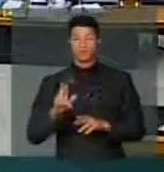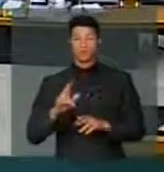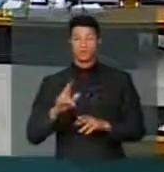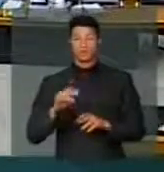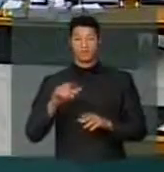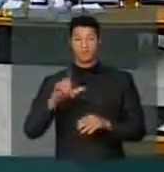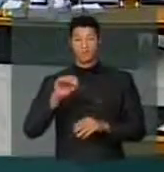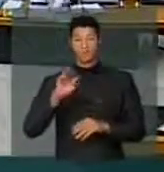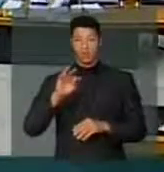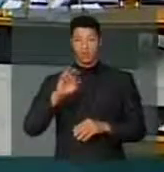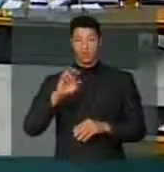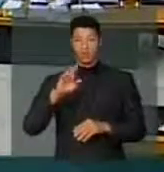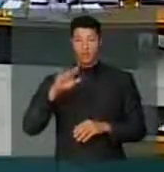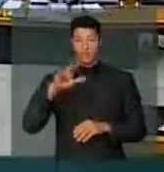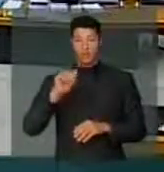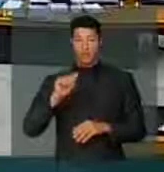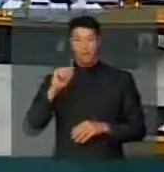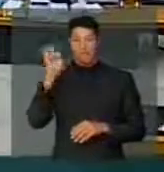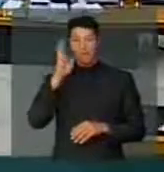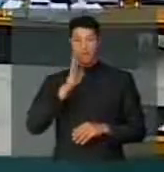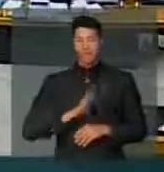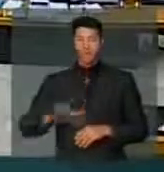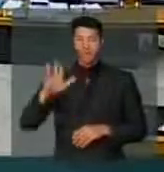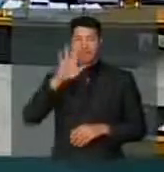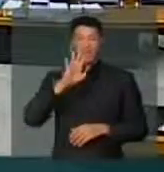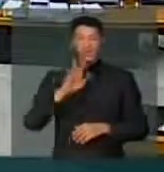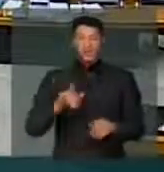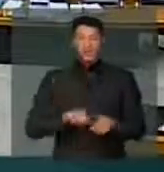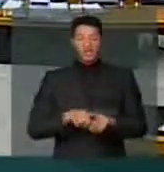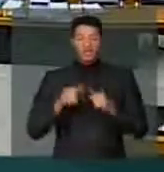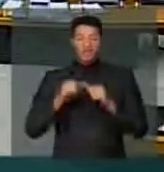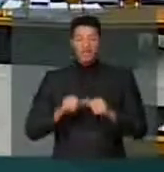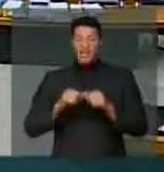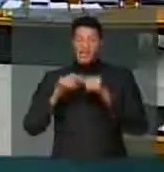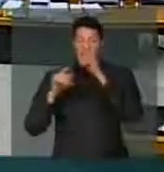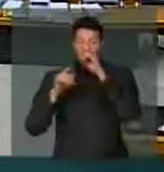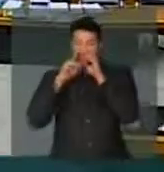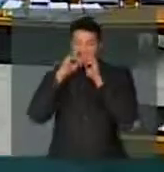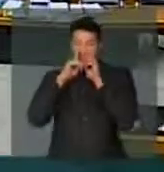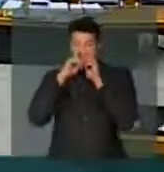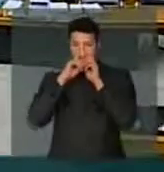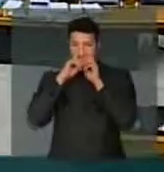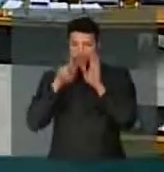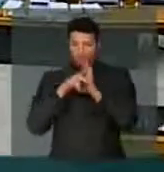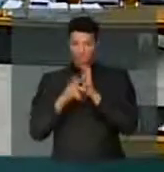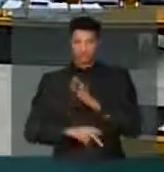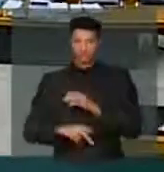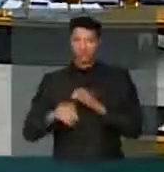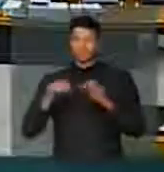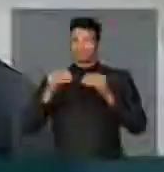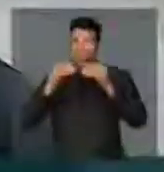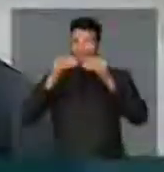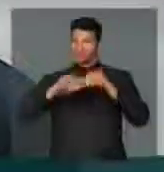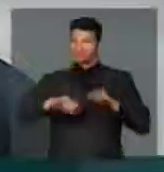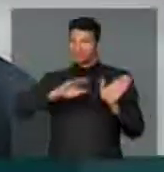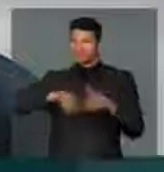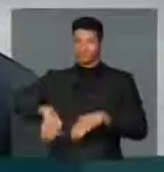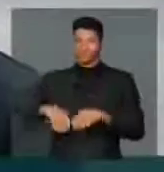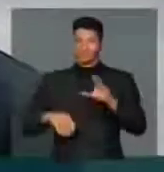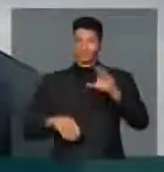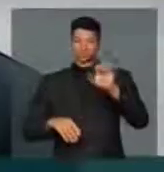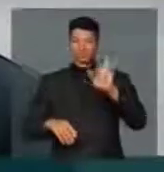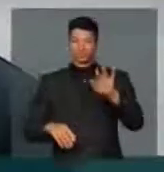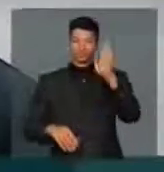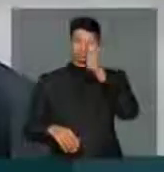lotéricas desse Brasil afora, que estão correndo o risco de serem literalmente despejadas. A Caixa